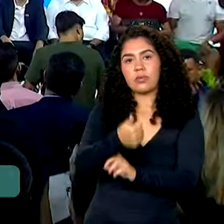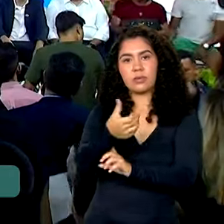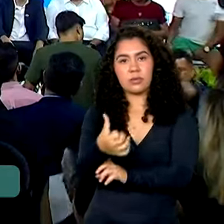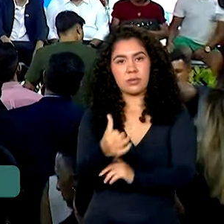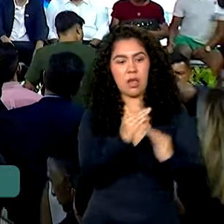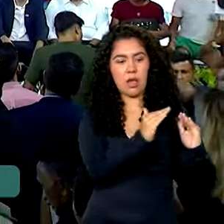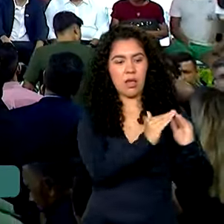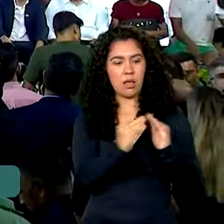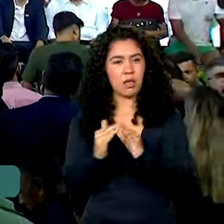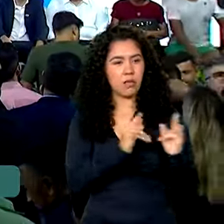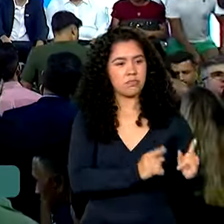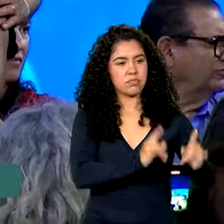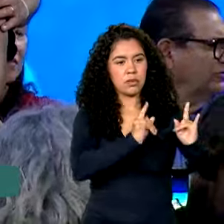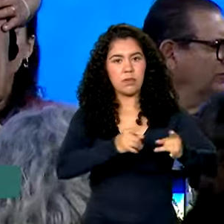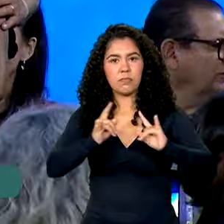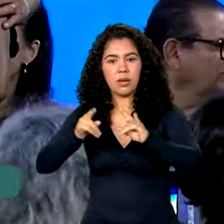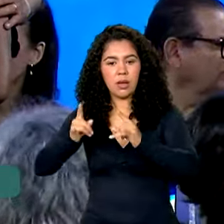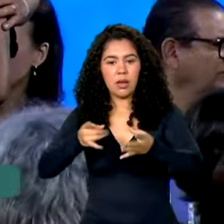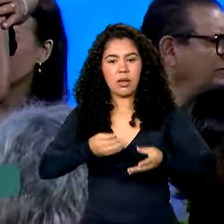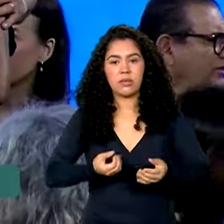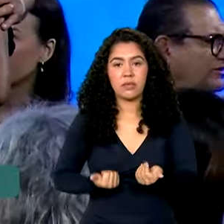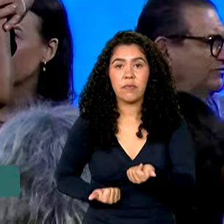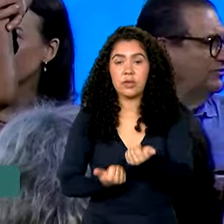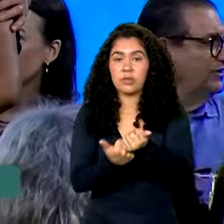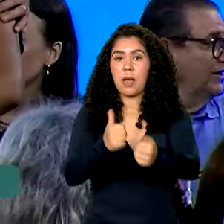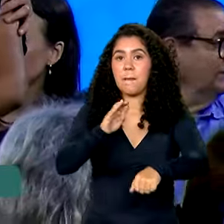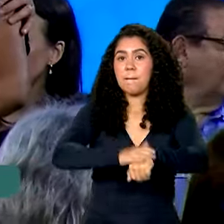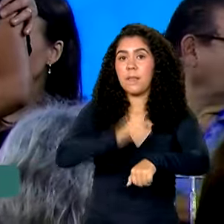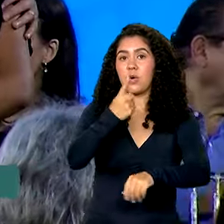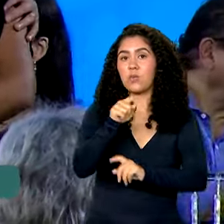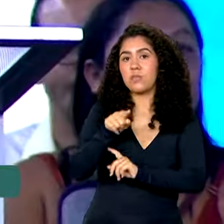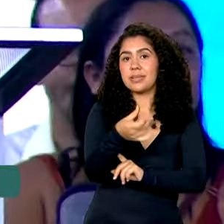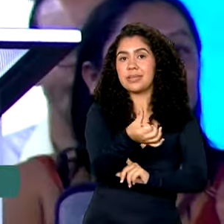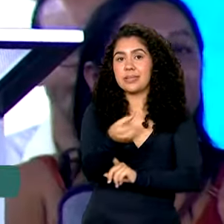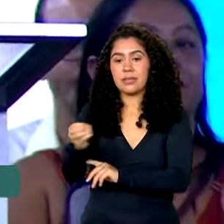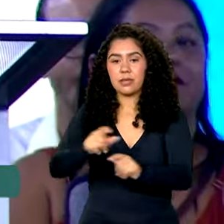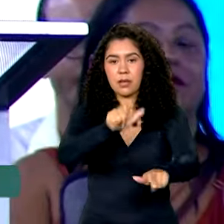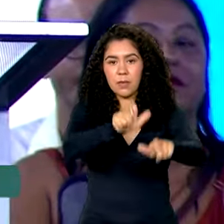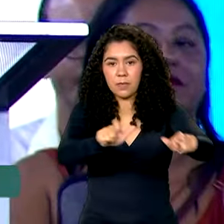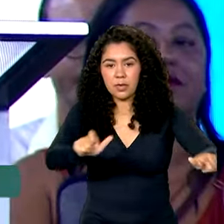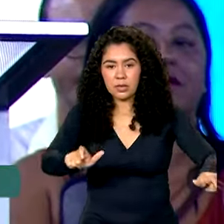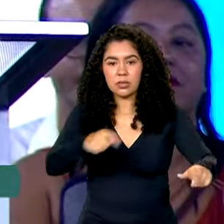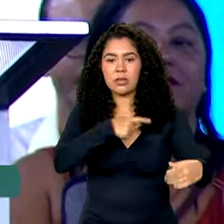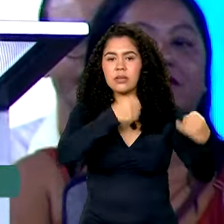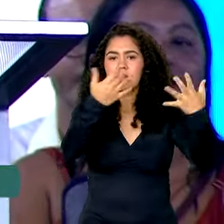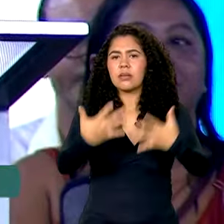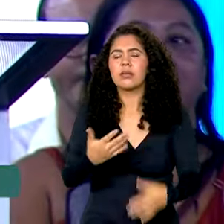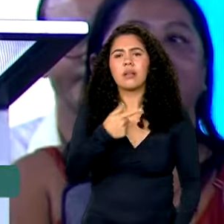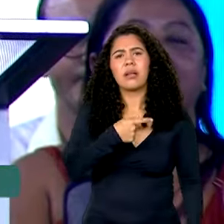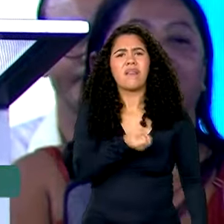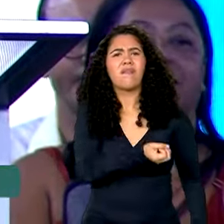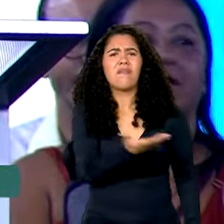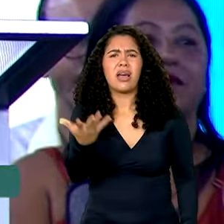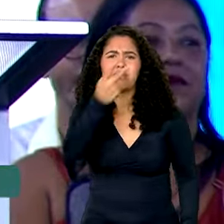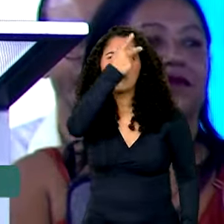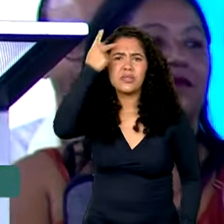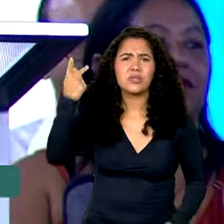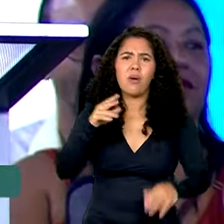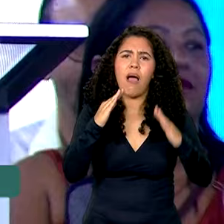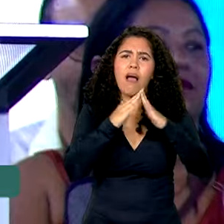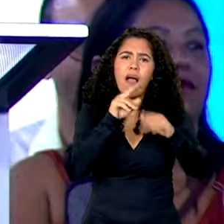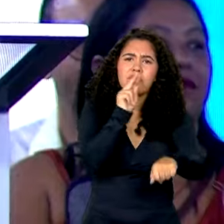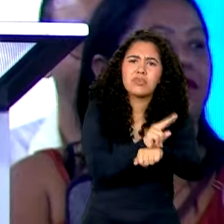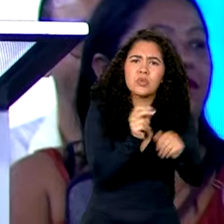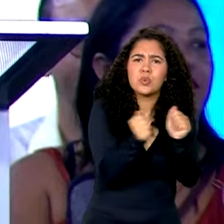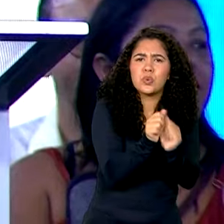moradias, que vão beneficiar mais de 1.600 pessoas. Tem toda a gente que mora com sogra, mora de